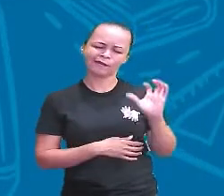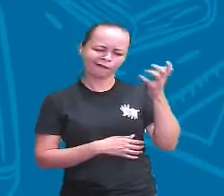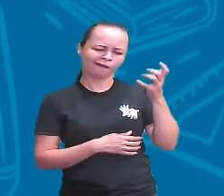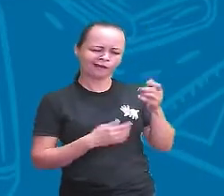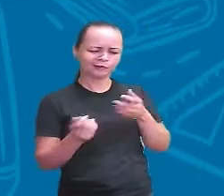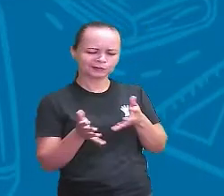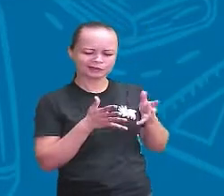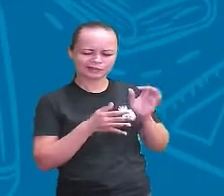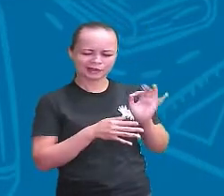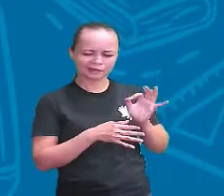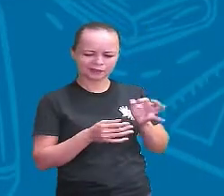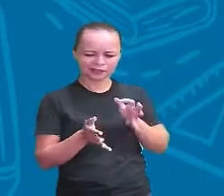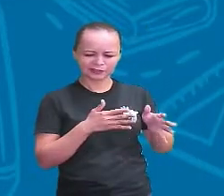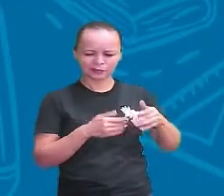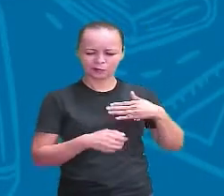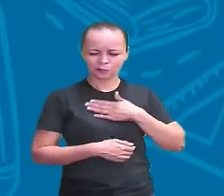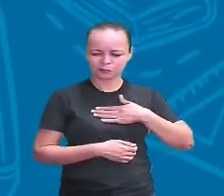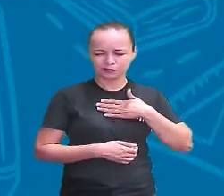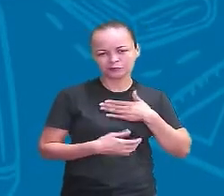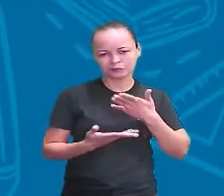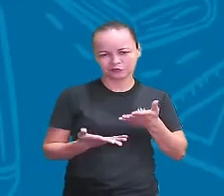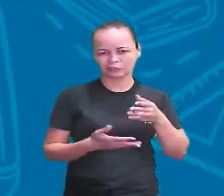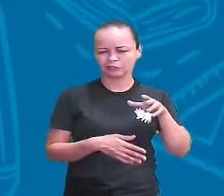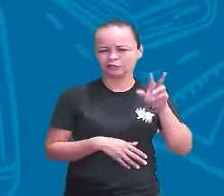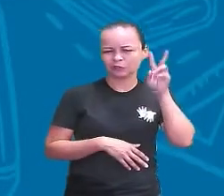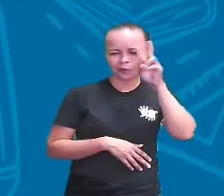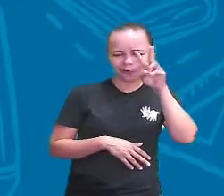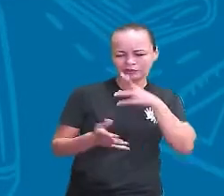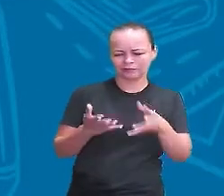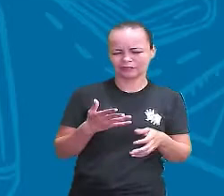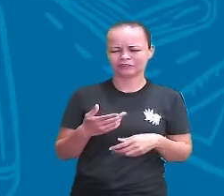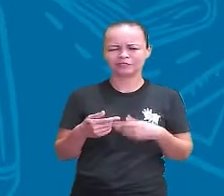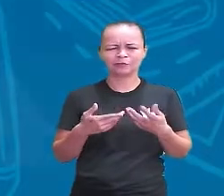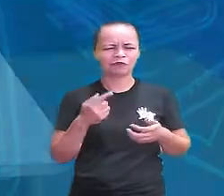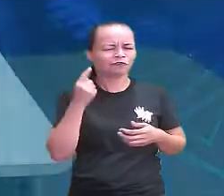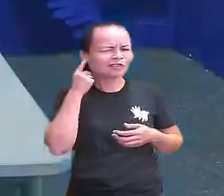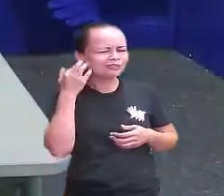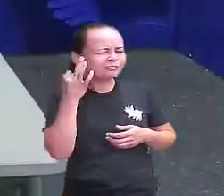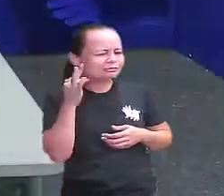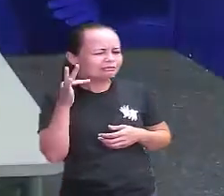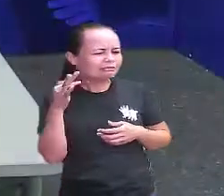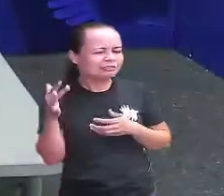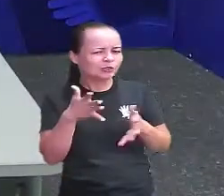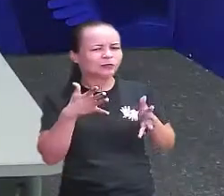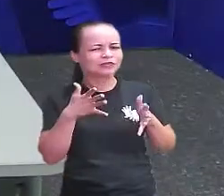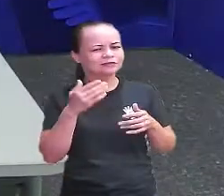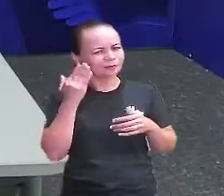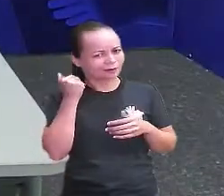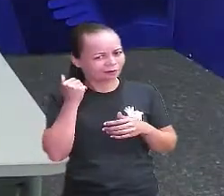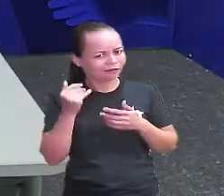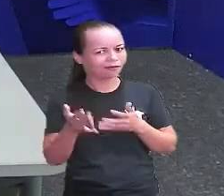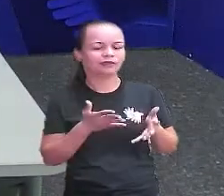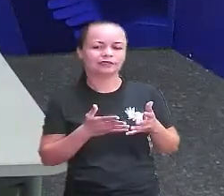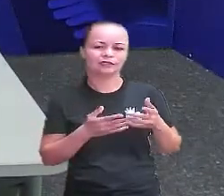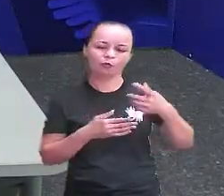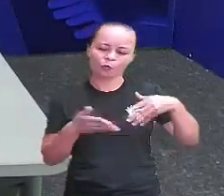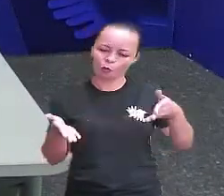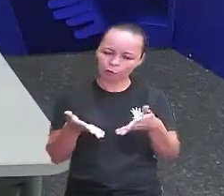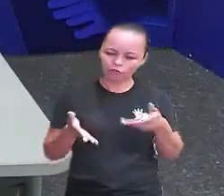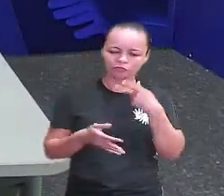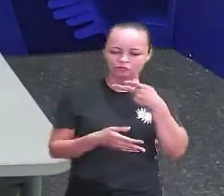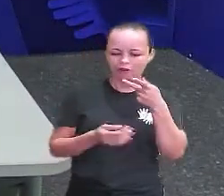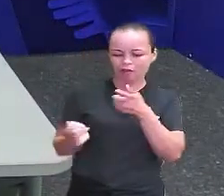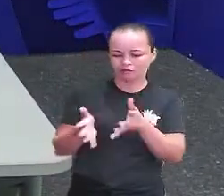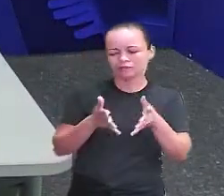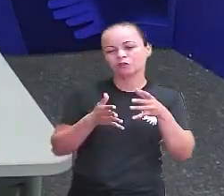gosto de ouvir muitas histórias. E às vezes meu ouvido fica doendo, sabia? Pois é, Eurico, a gente vai falar hoje um pouquinho sobre a audição, sobre